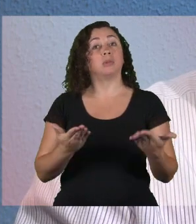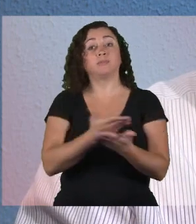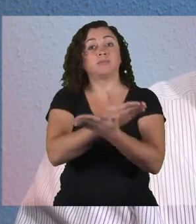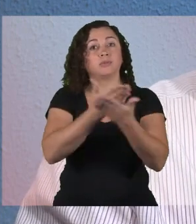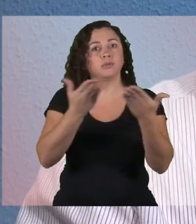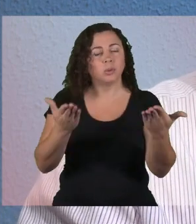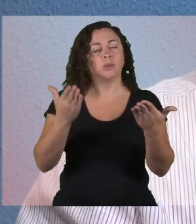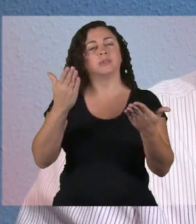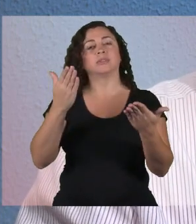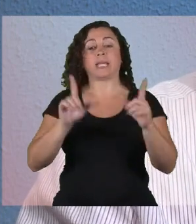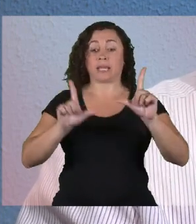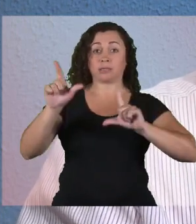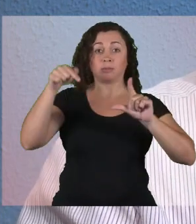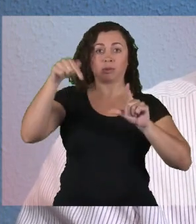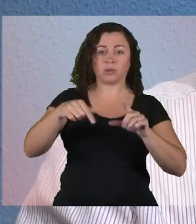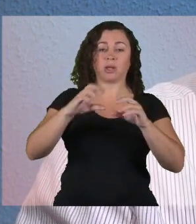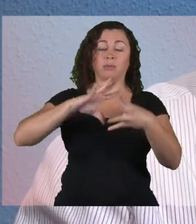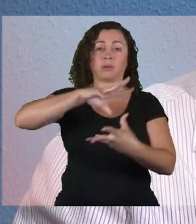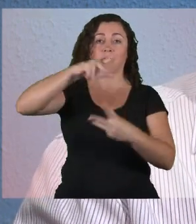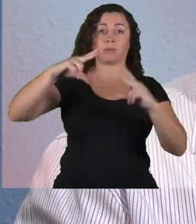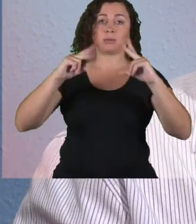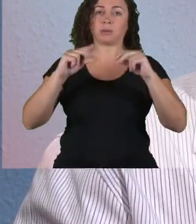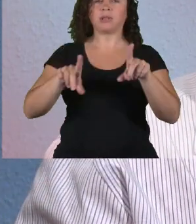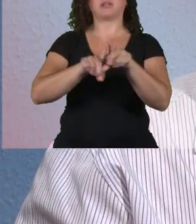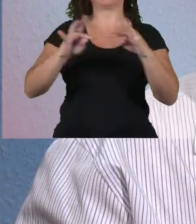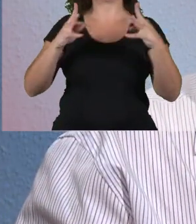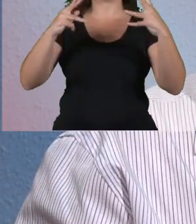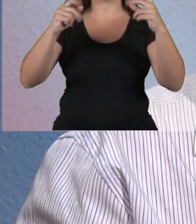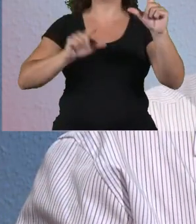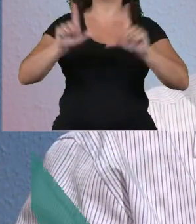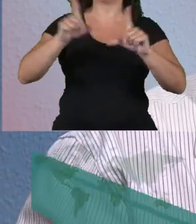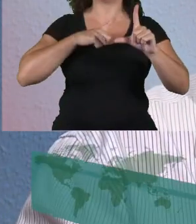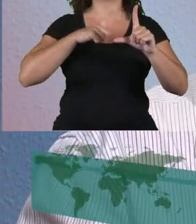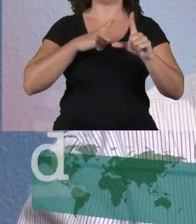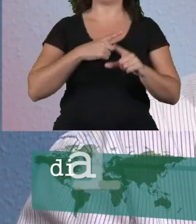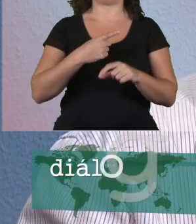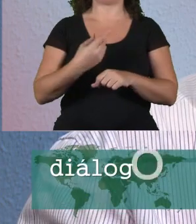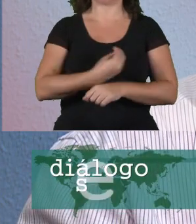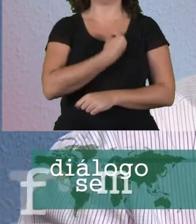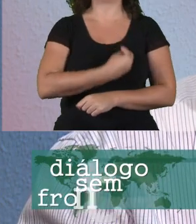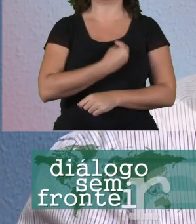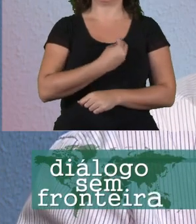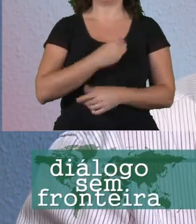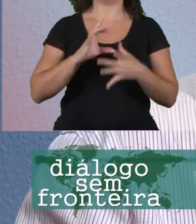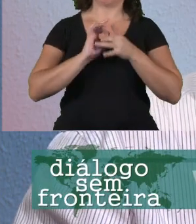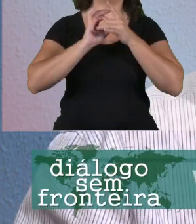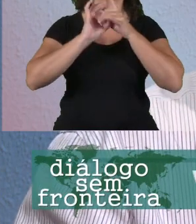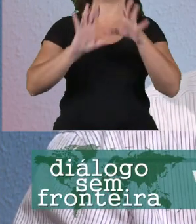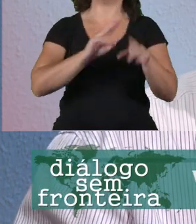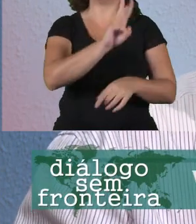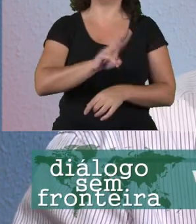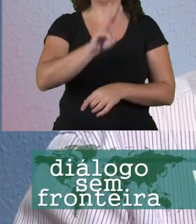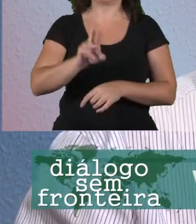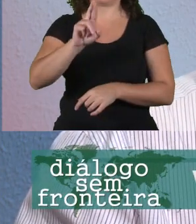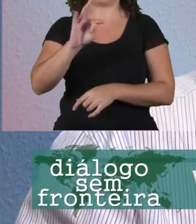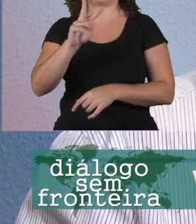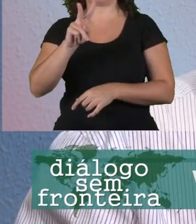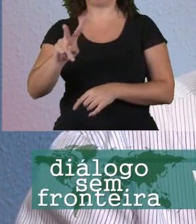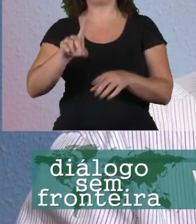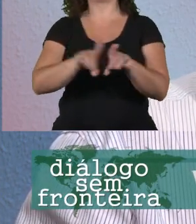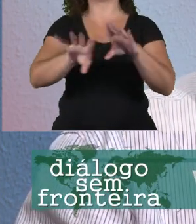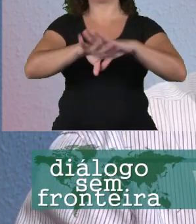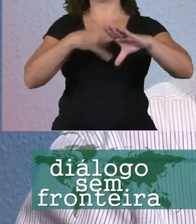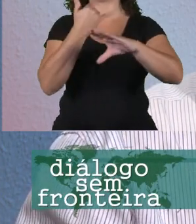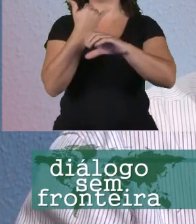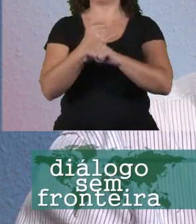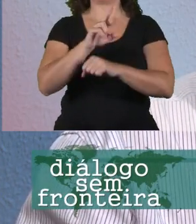Eu lembro a todos que esse e todos os outros programas da RTV Unicamp estão disponíveis para download, seja no site da RTV,